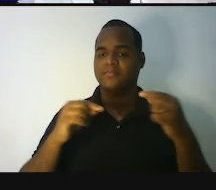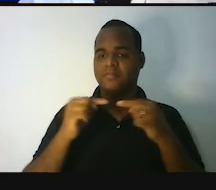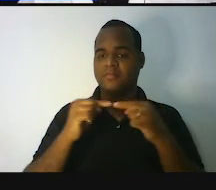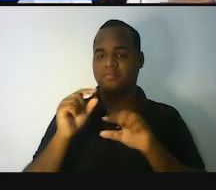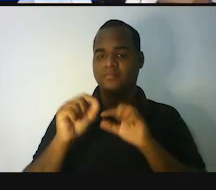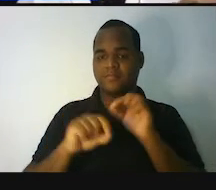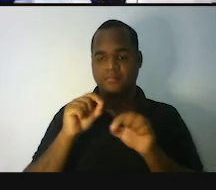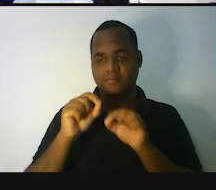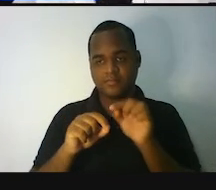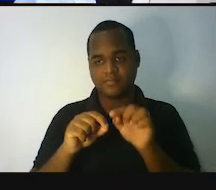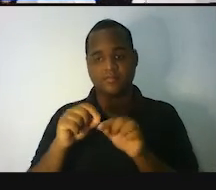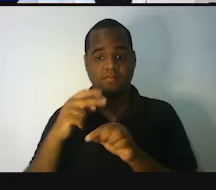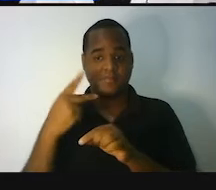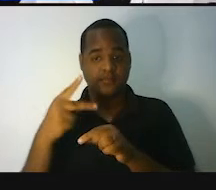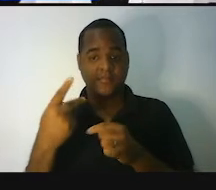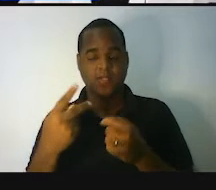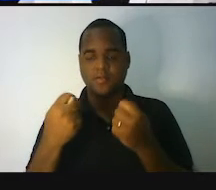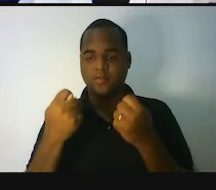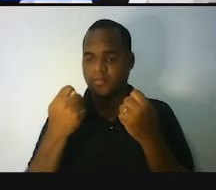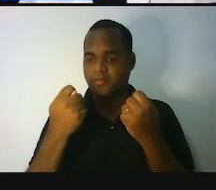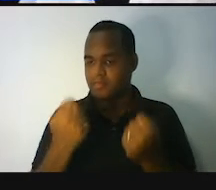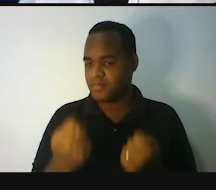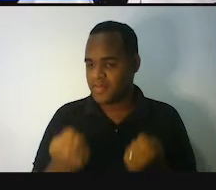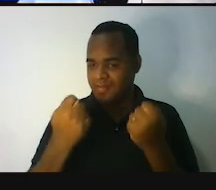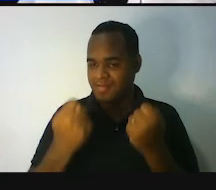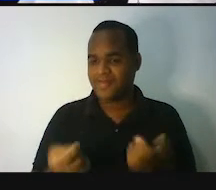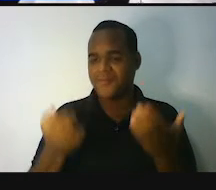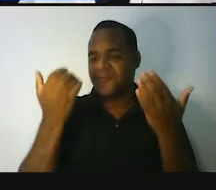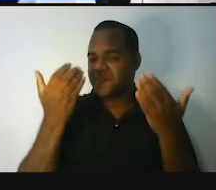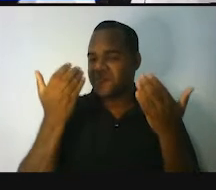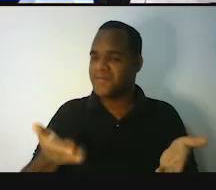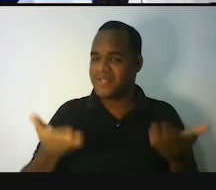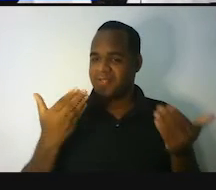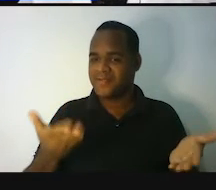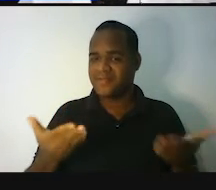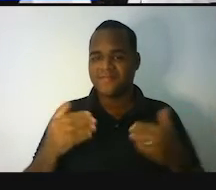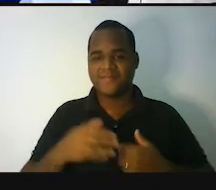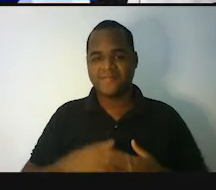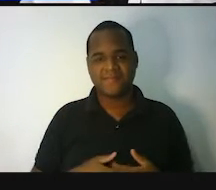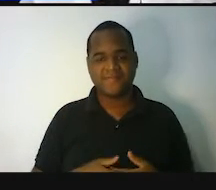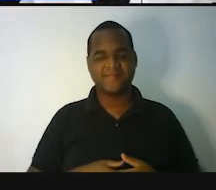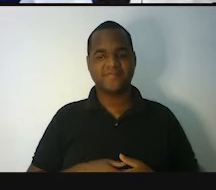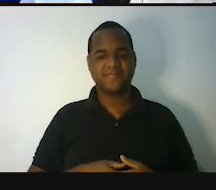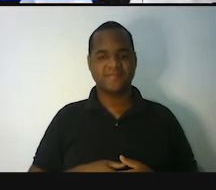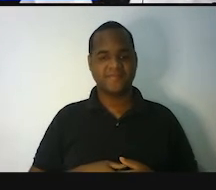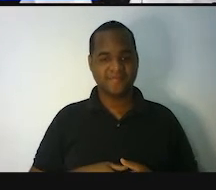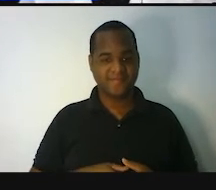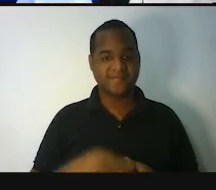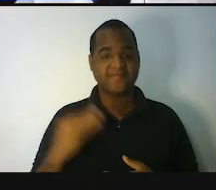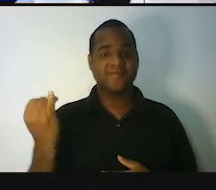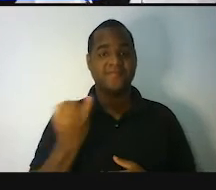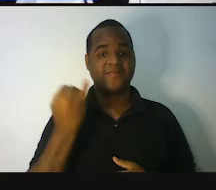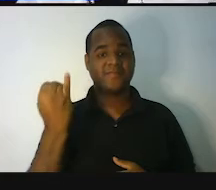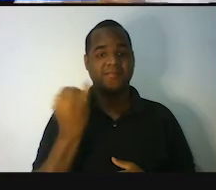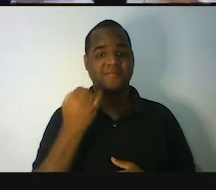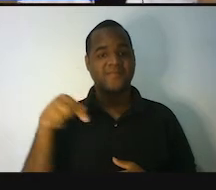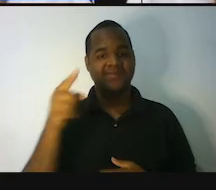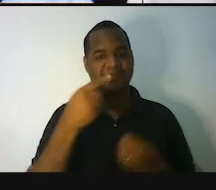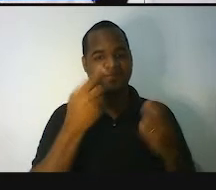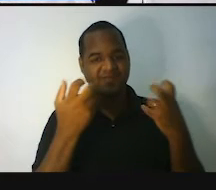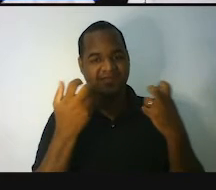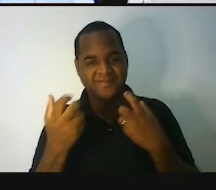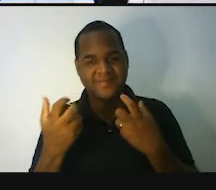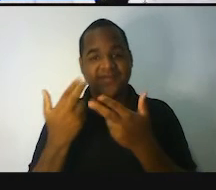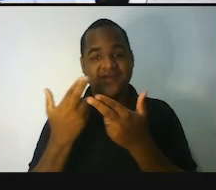a sua massa, né? Então, olha só como é importante a gente perceber, dentre